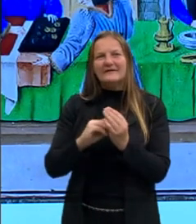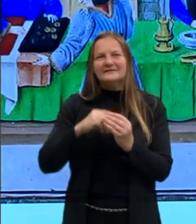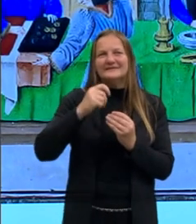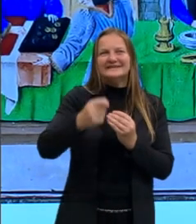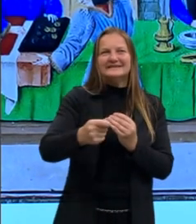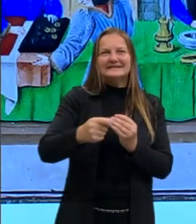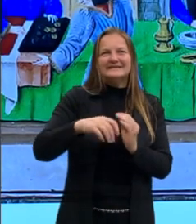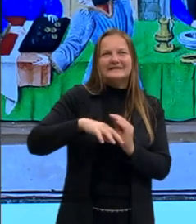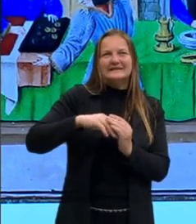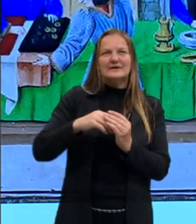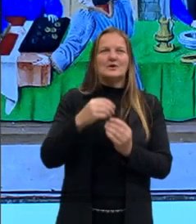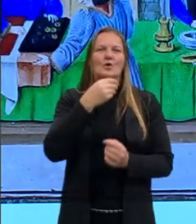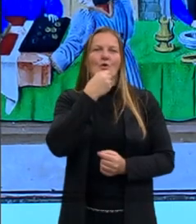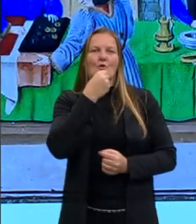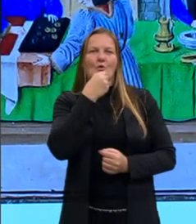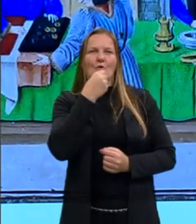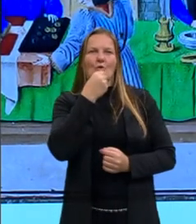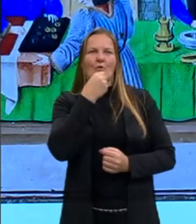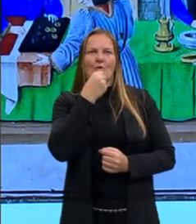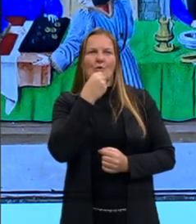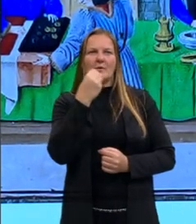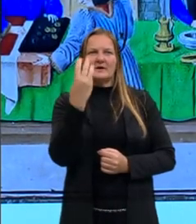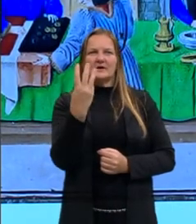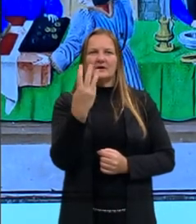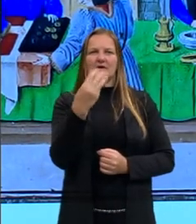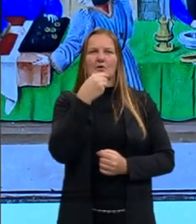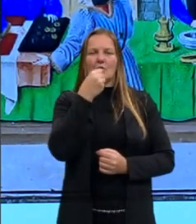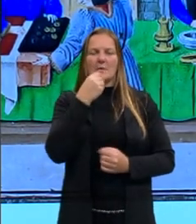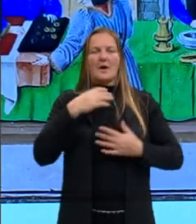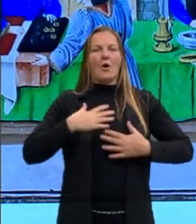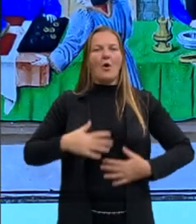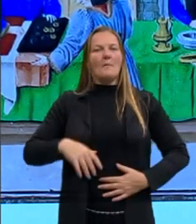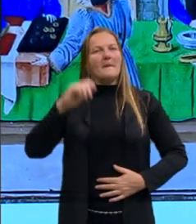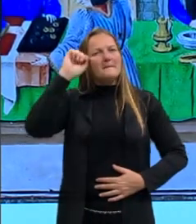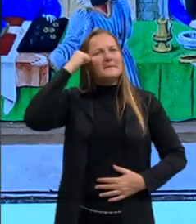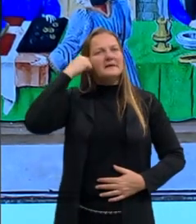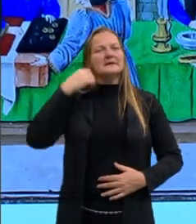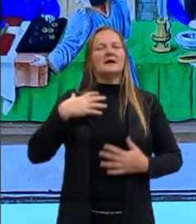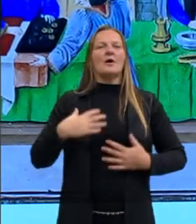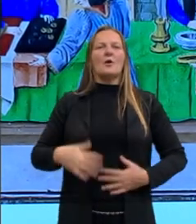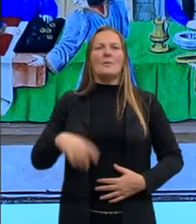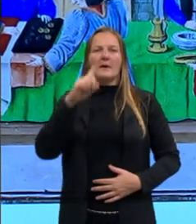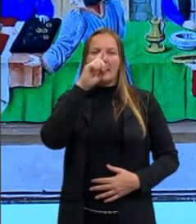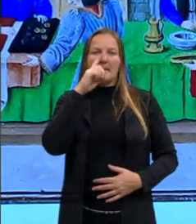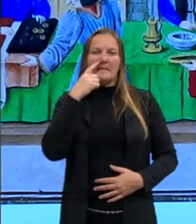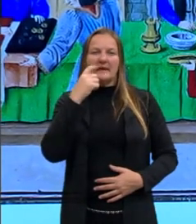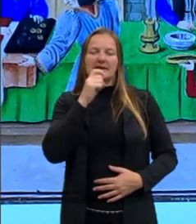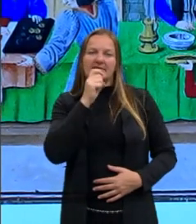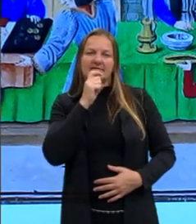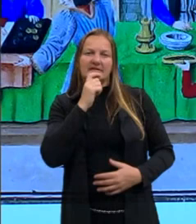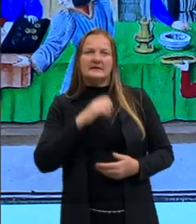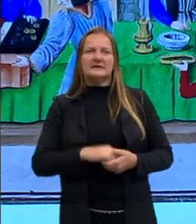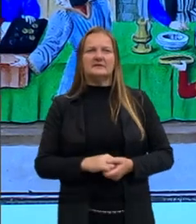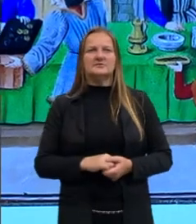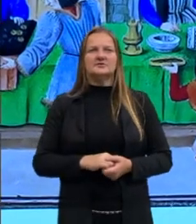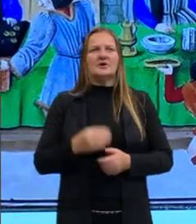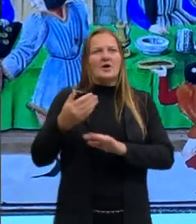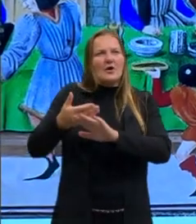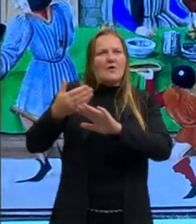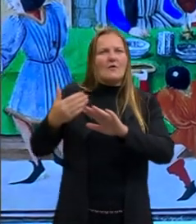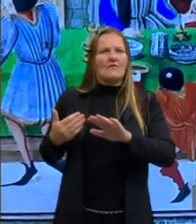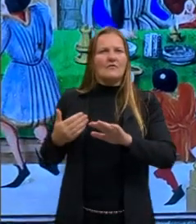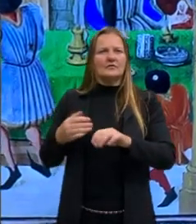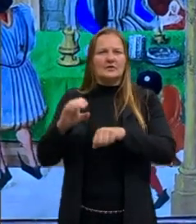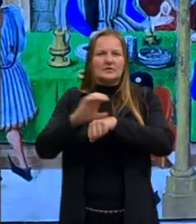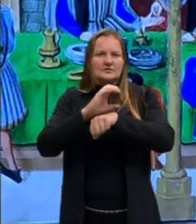Então, três homens, um com uma roupa preta, outro com uma roupa amarela e verde, e um ao fundo com uma